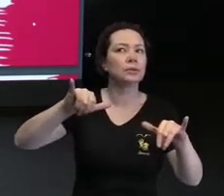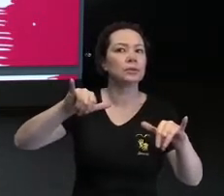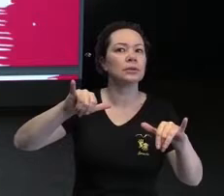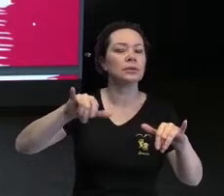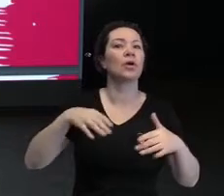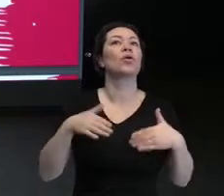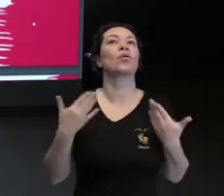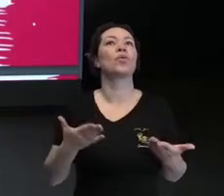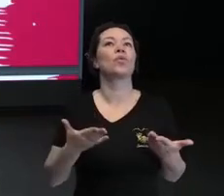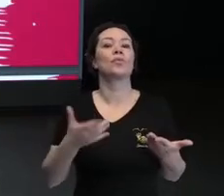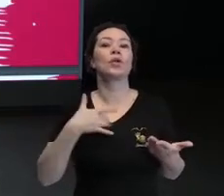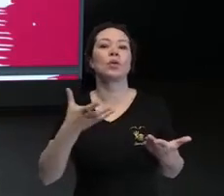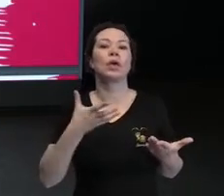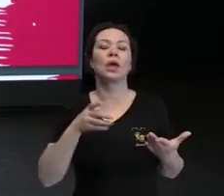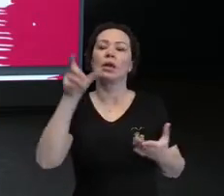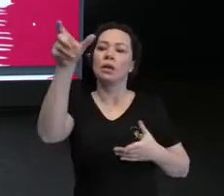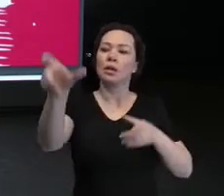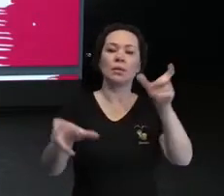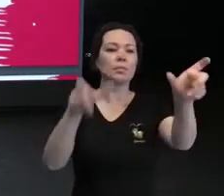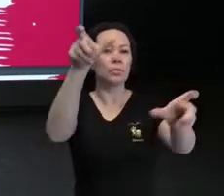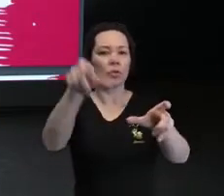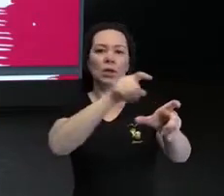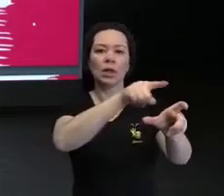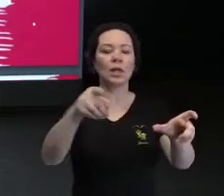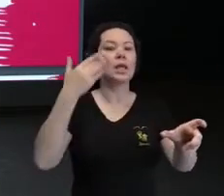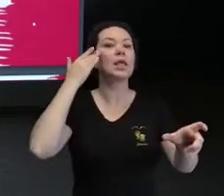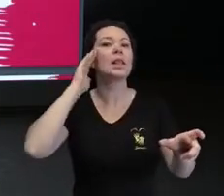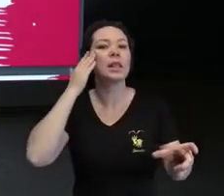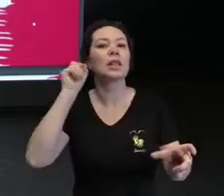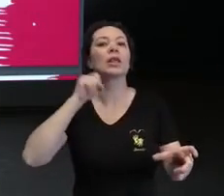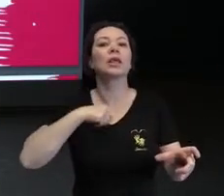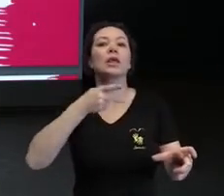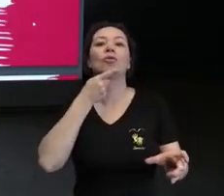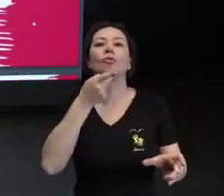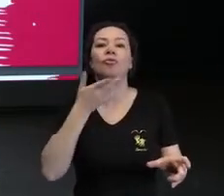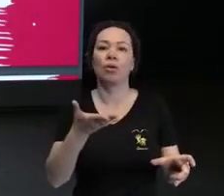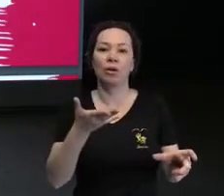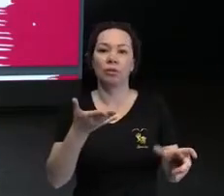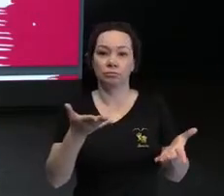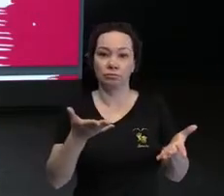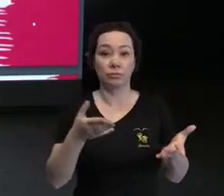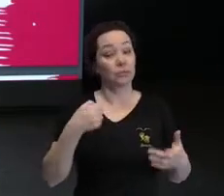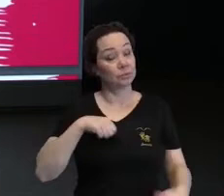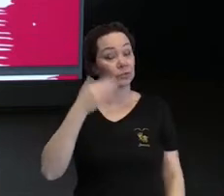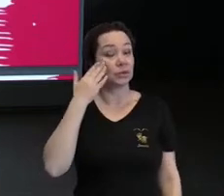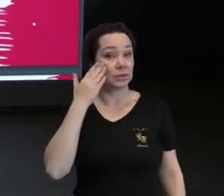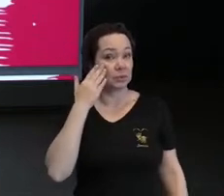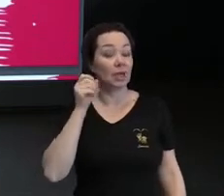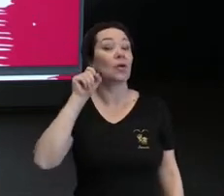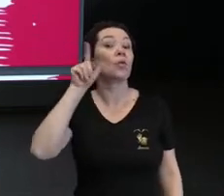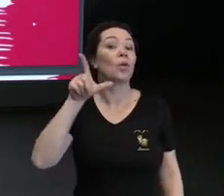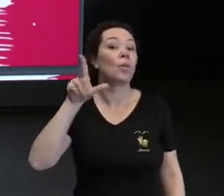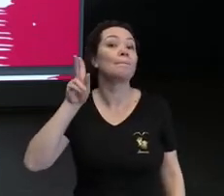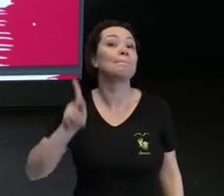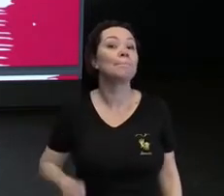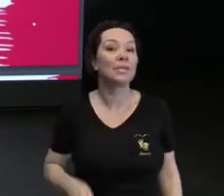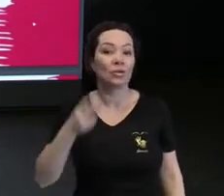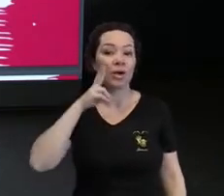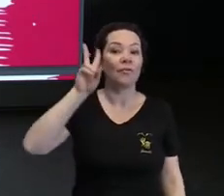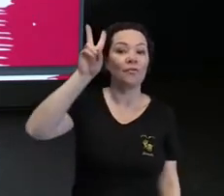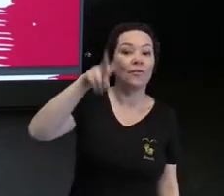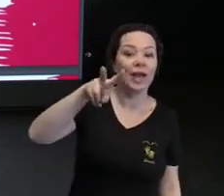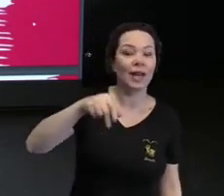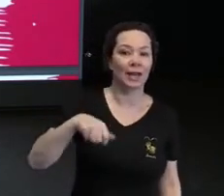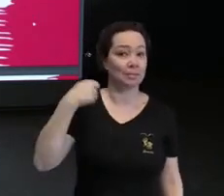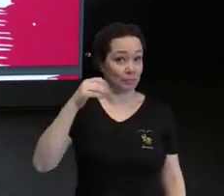a gente quer que as outras pessoas entendam o que eu quero falar. E aí eu preciso saber quem é meu público, eu preciso entender que existe uma diversidade.